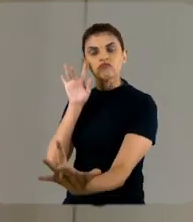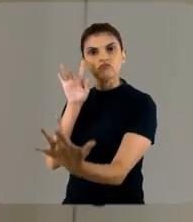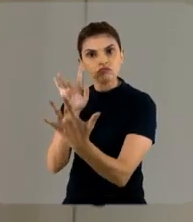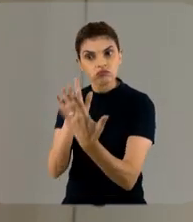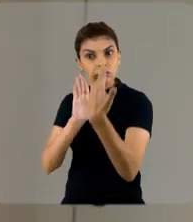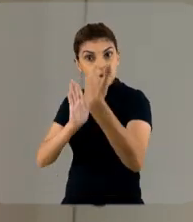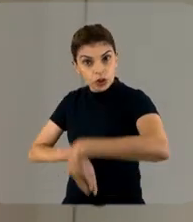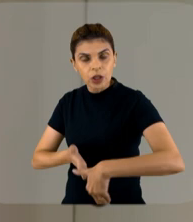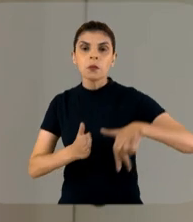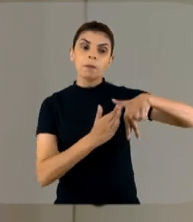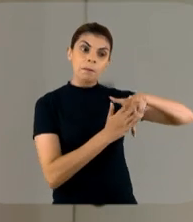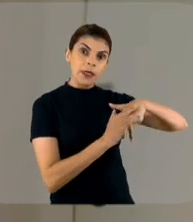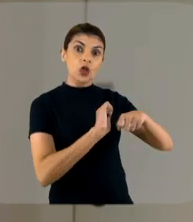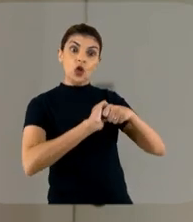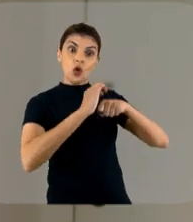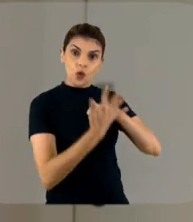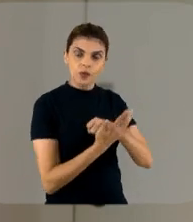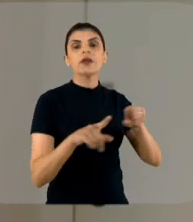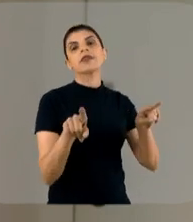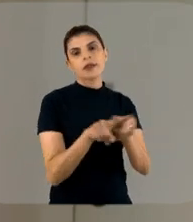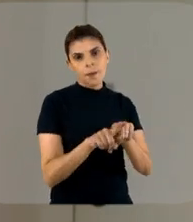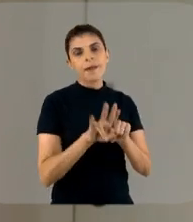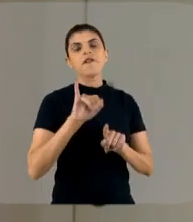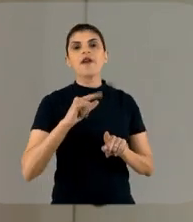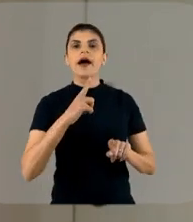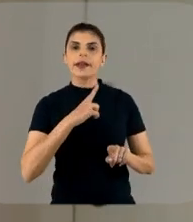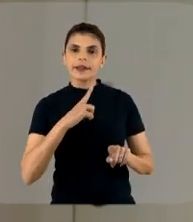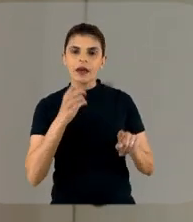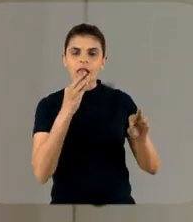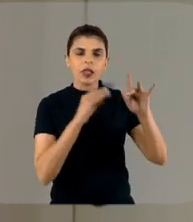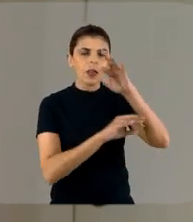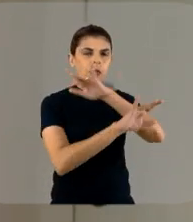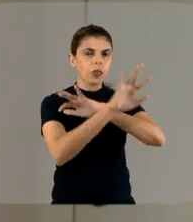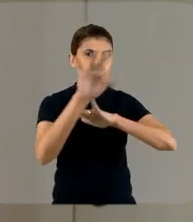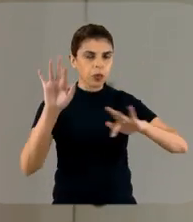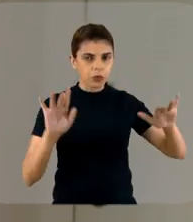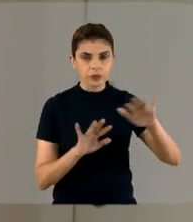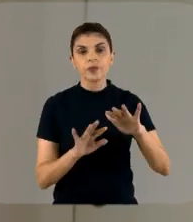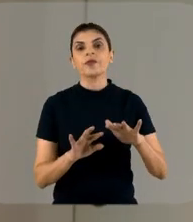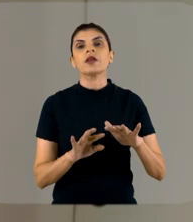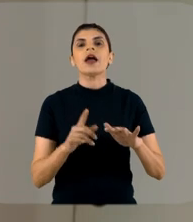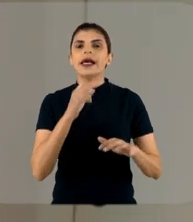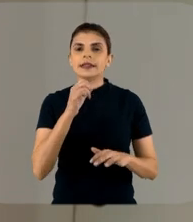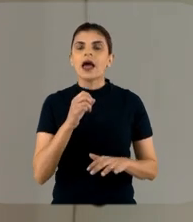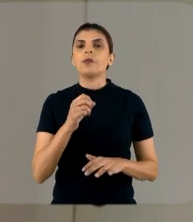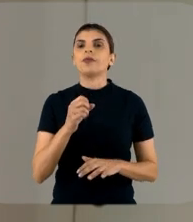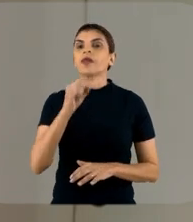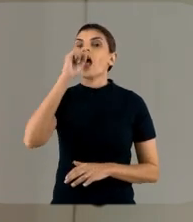o contato direto com esse paciente e que vai envolver geração de aerossóis. Então,